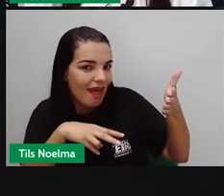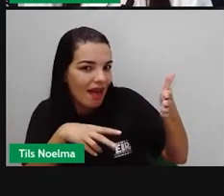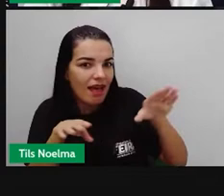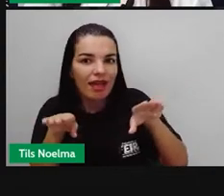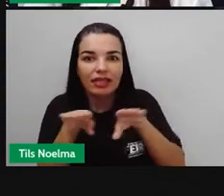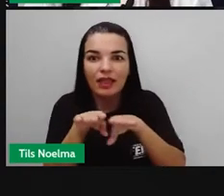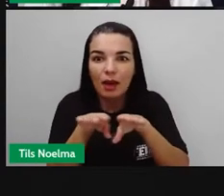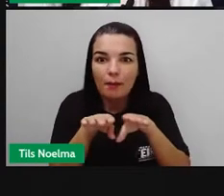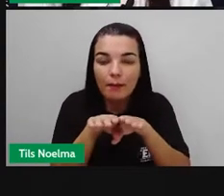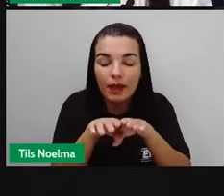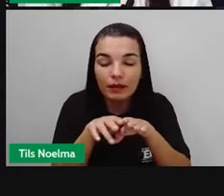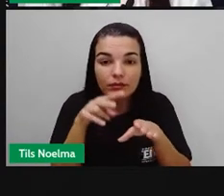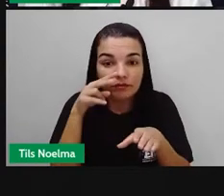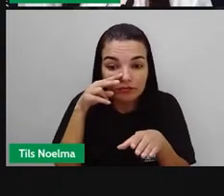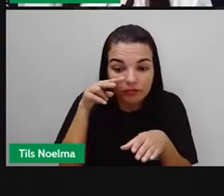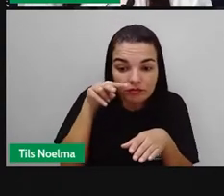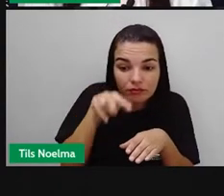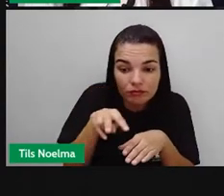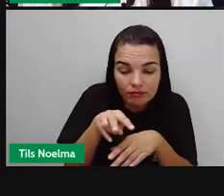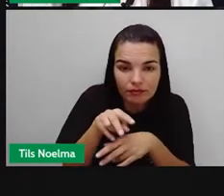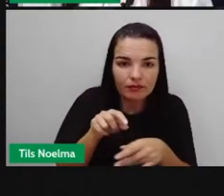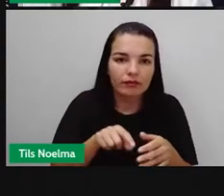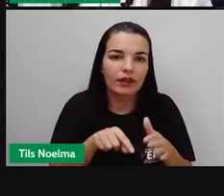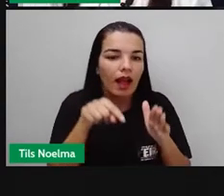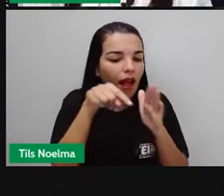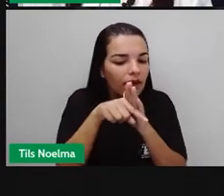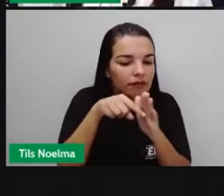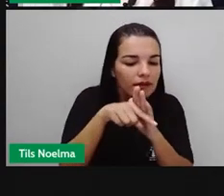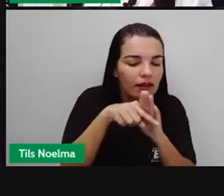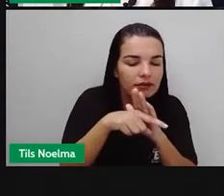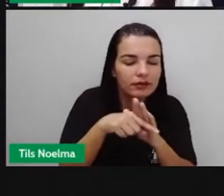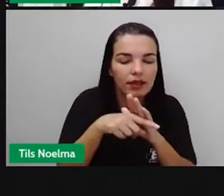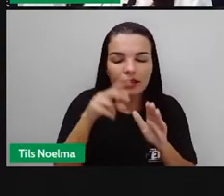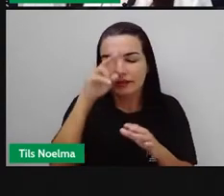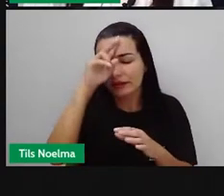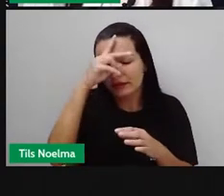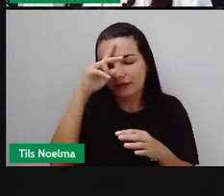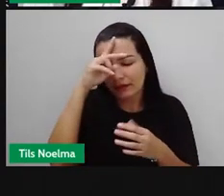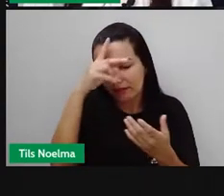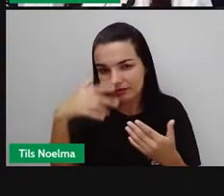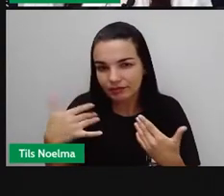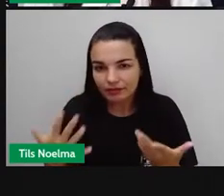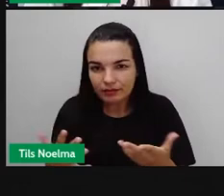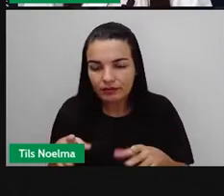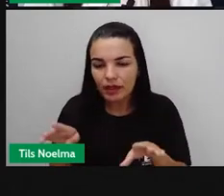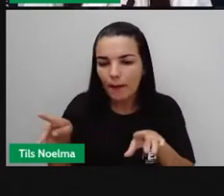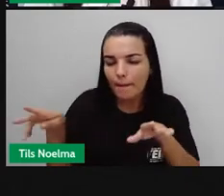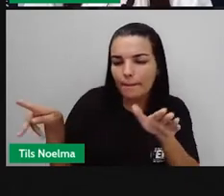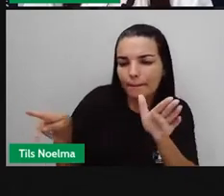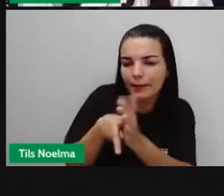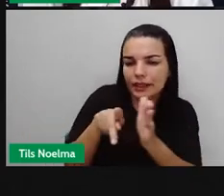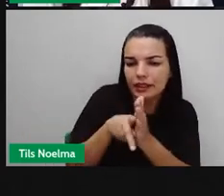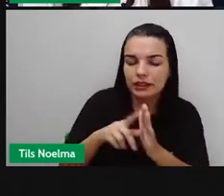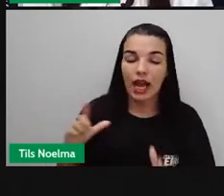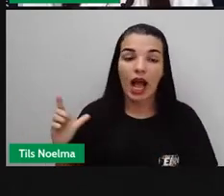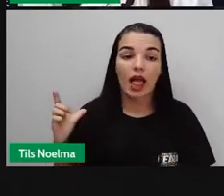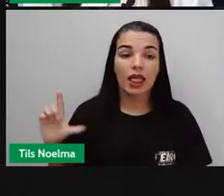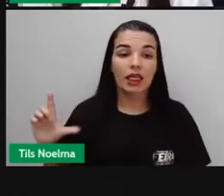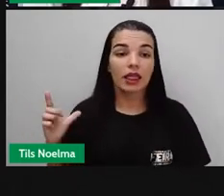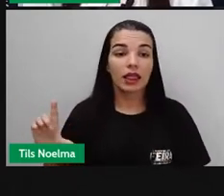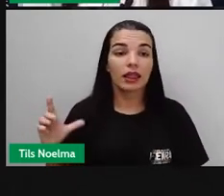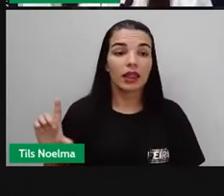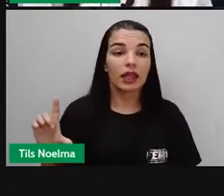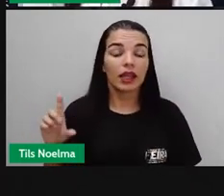contos. Os contos de fadas pertencem à literatura infantil, mas